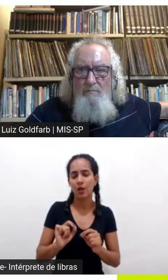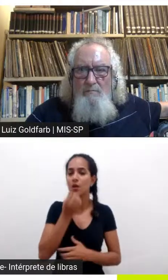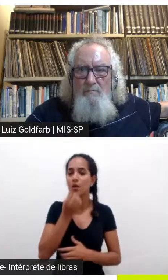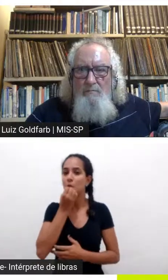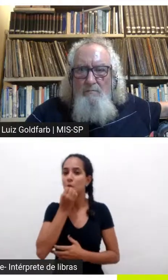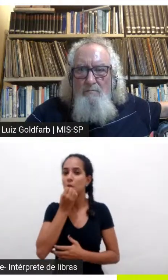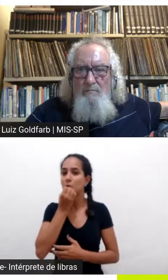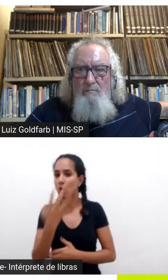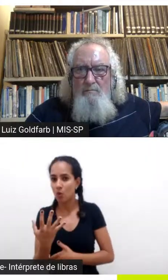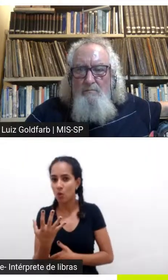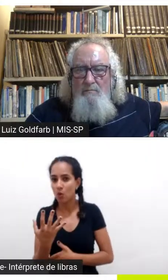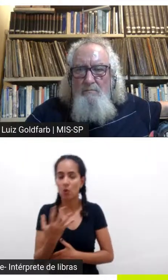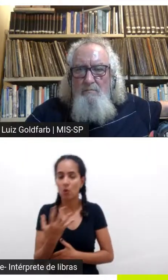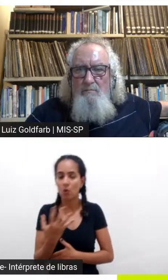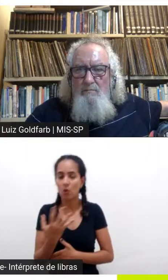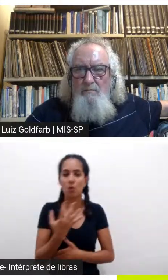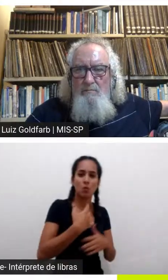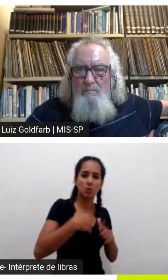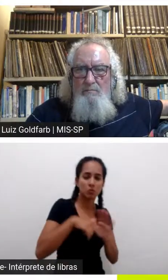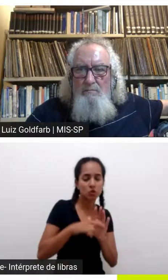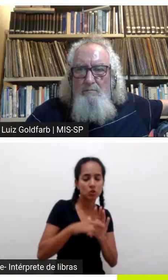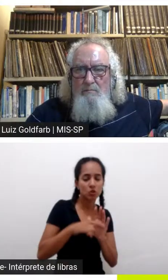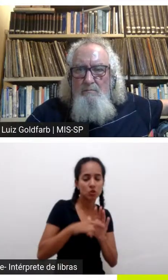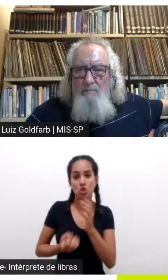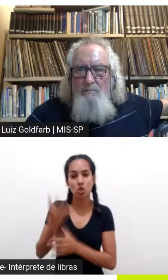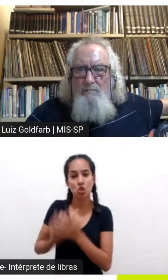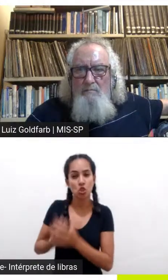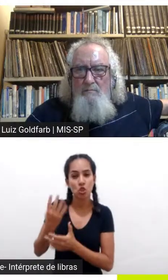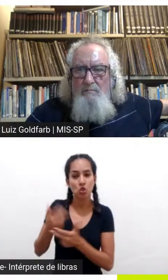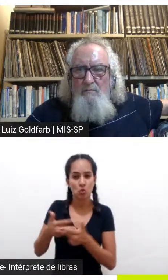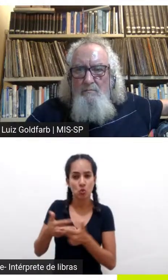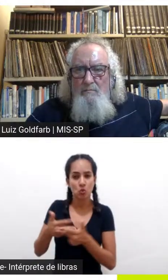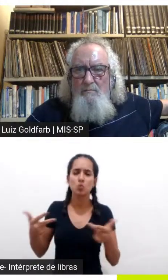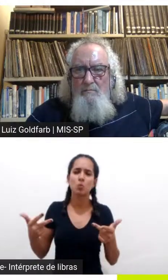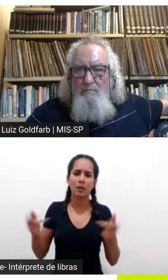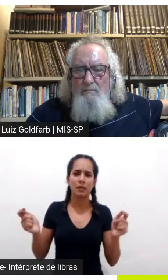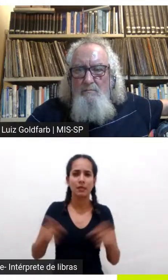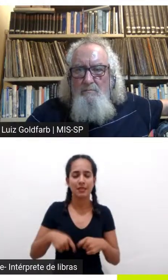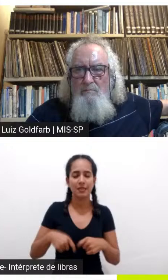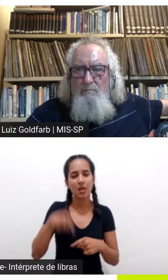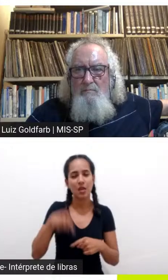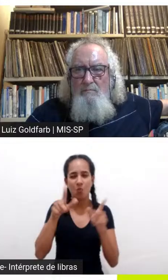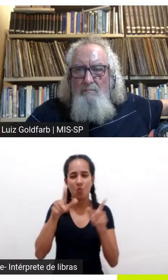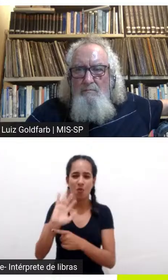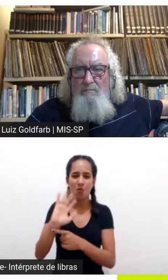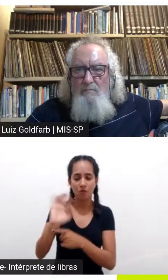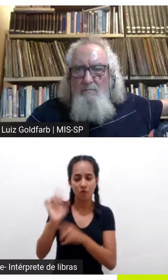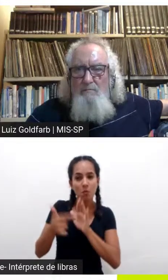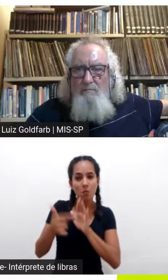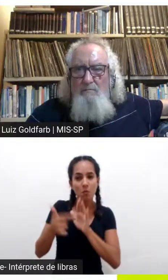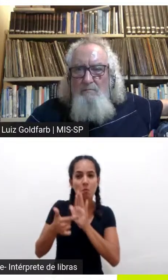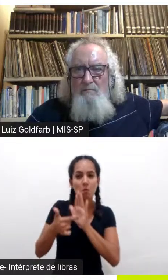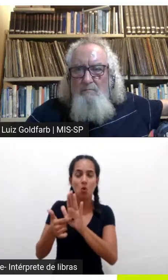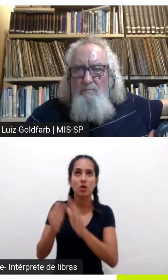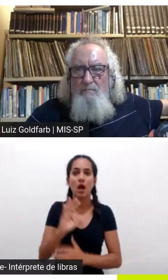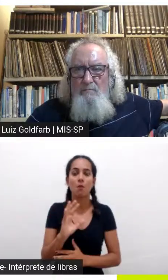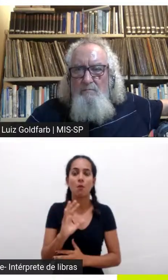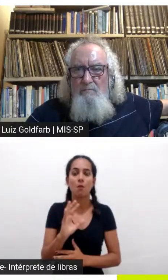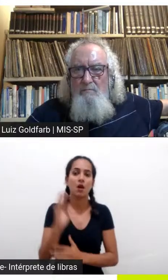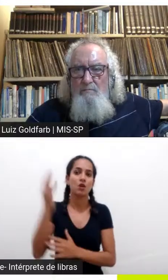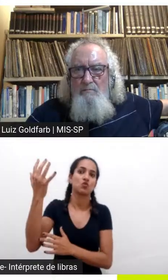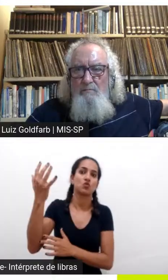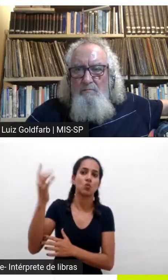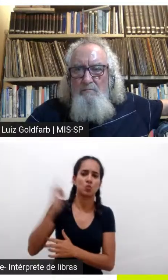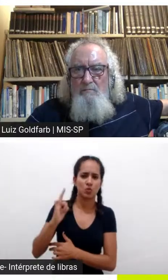com cada descoberta é o que eu acho que o Pequeno Grande Vida mostra né o que era para ser uma solução mágica a bala de prata para resolver os problemas